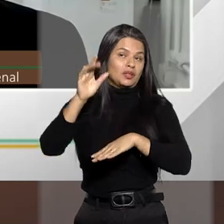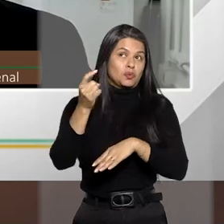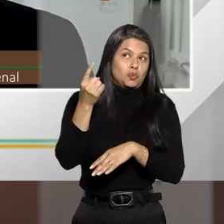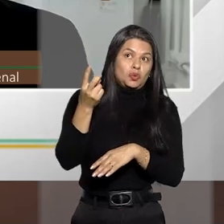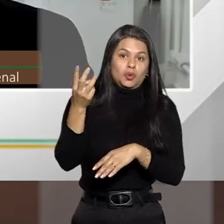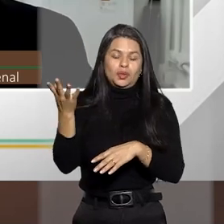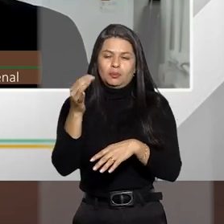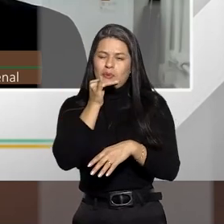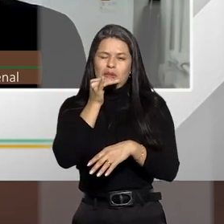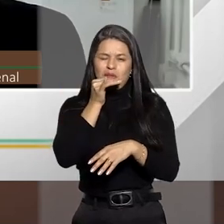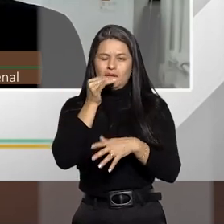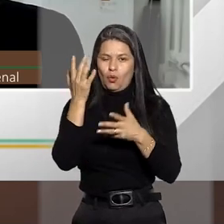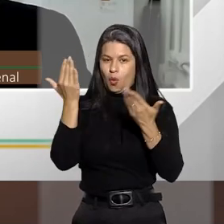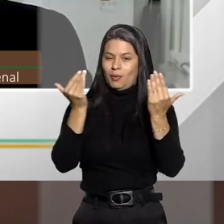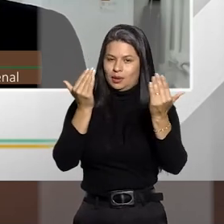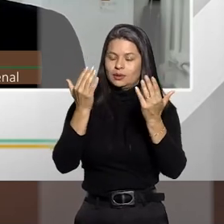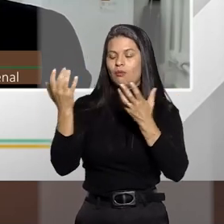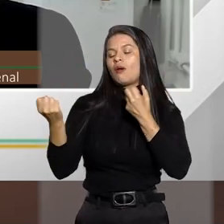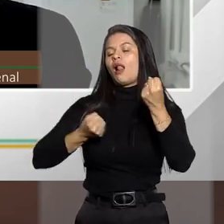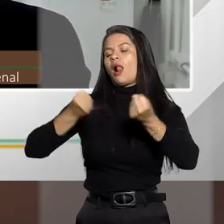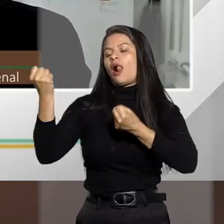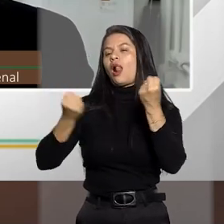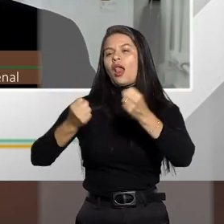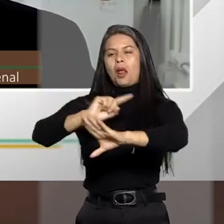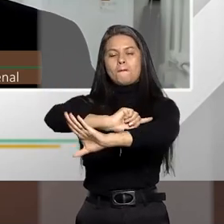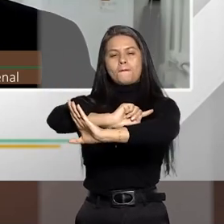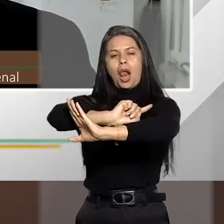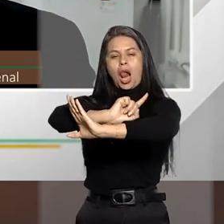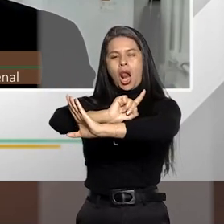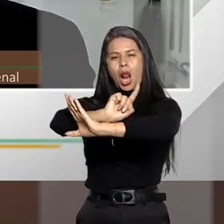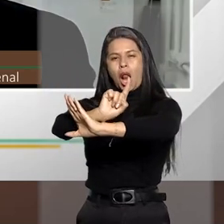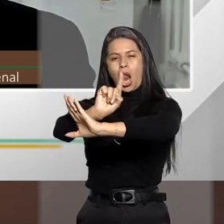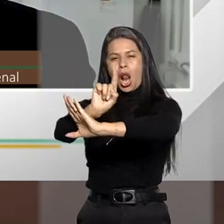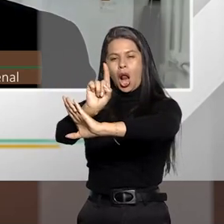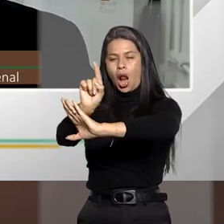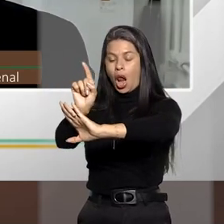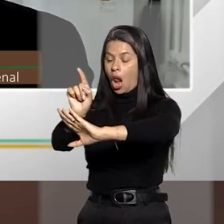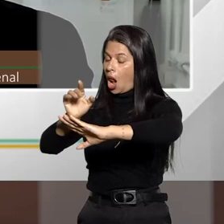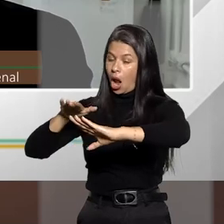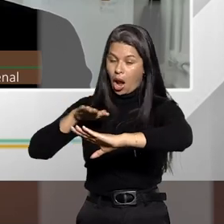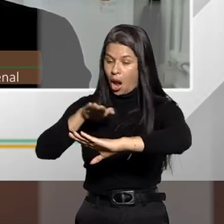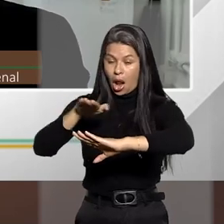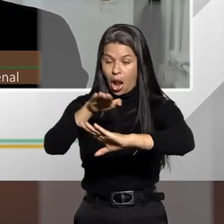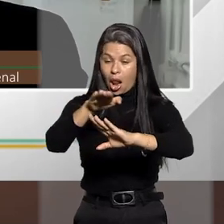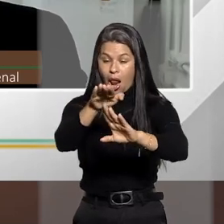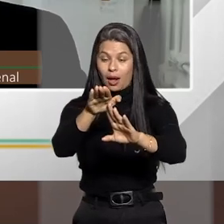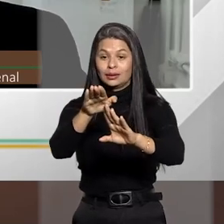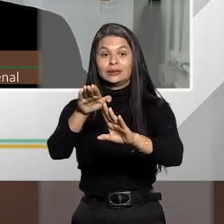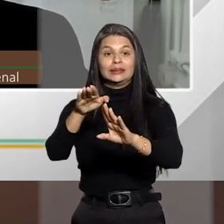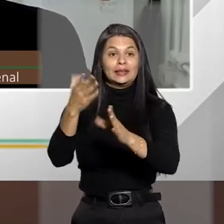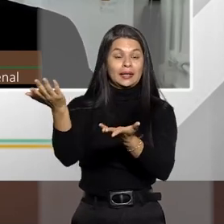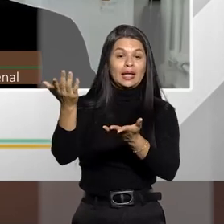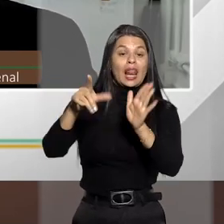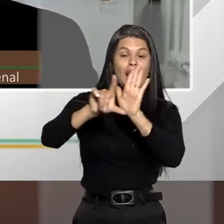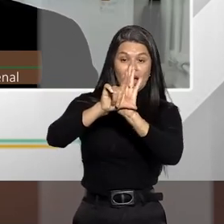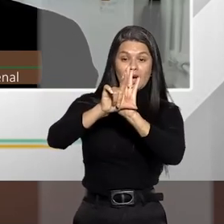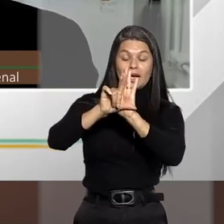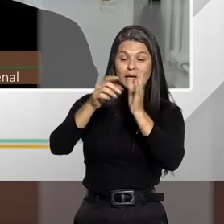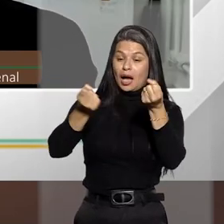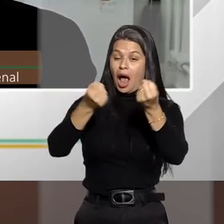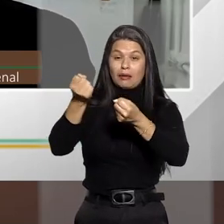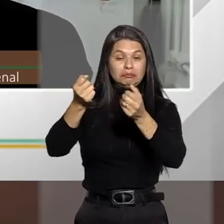o sujeito dirigindo em alta velocidade o seu veículo, ferindo ali as normas de trânsito, acaba